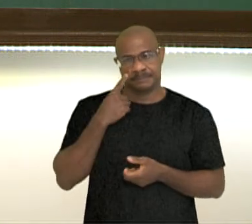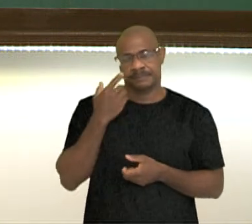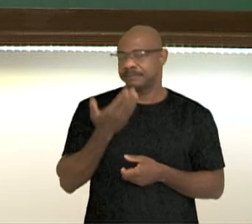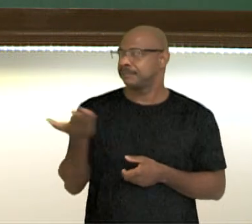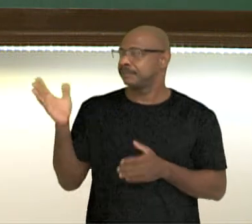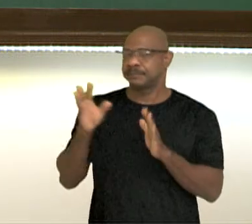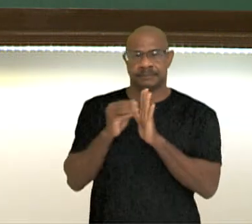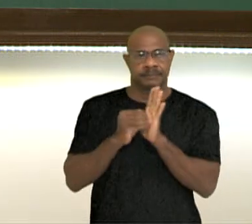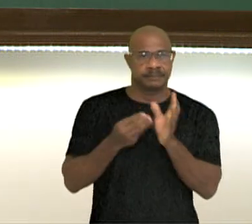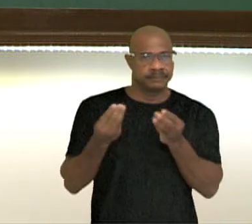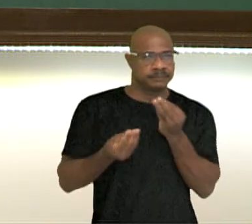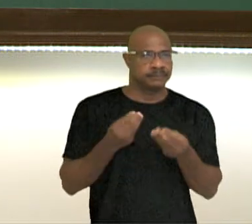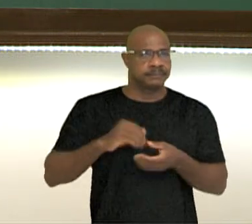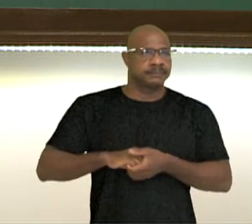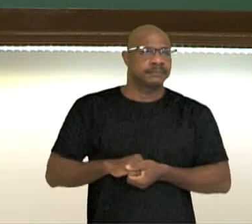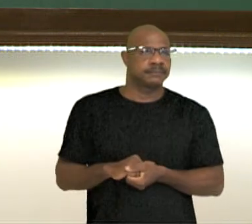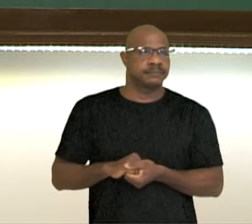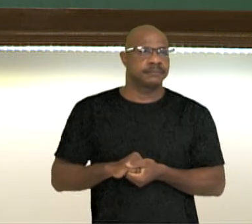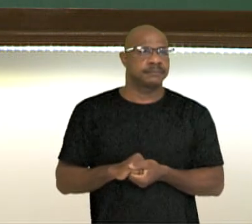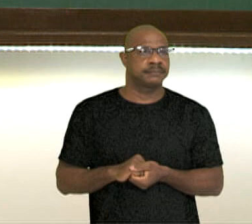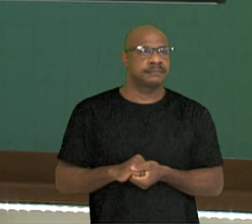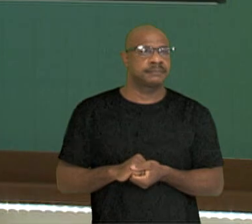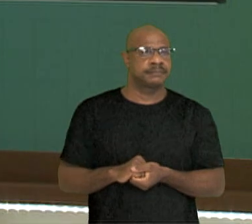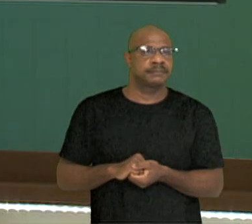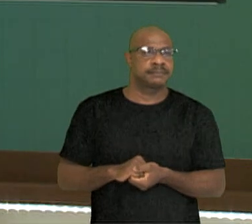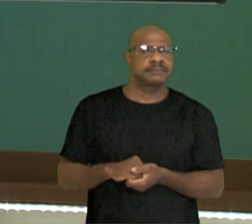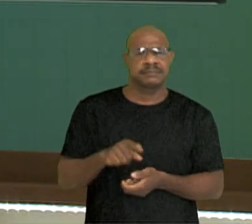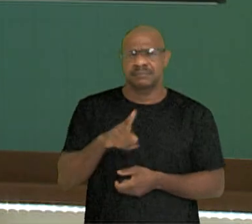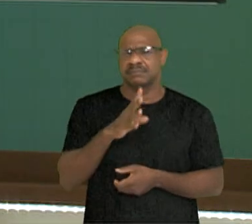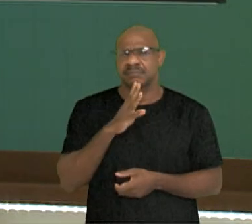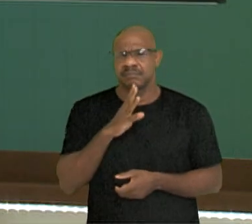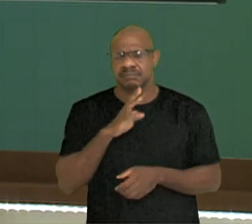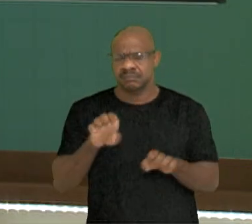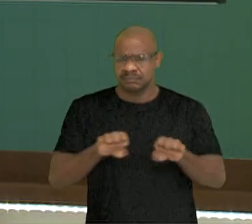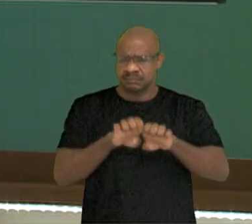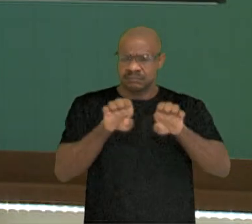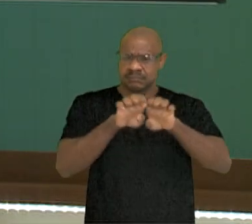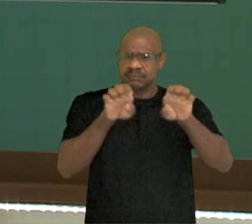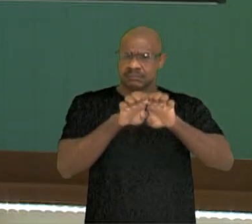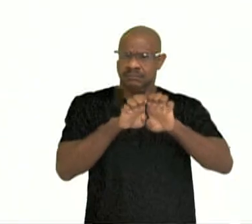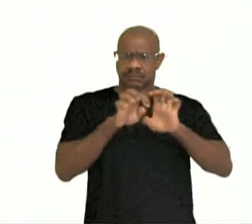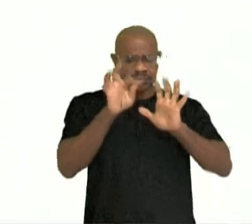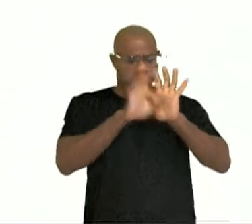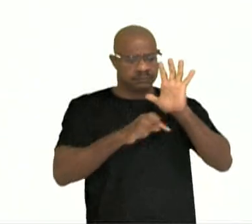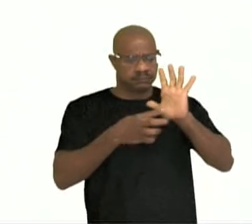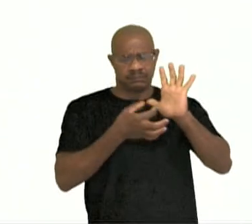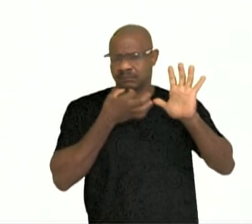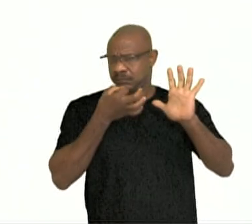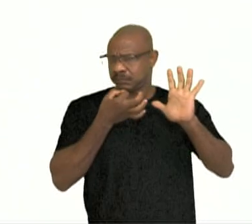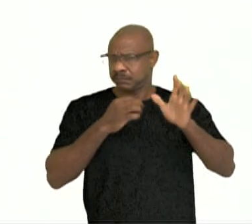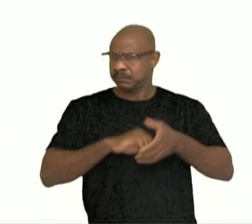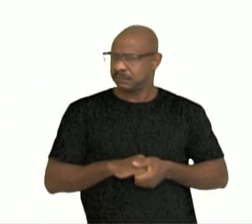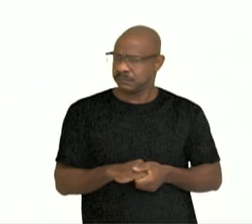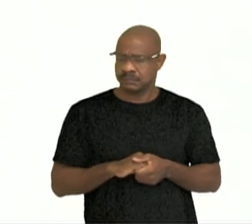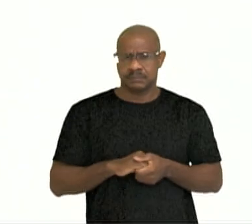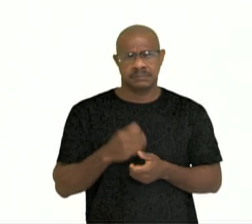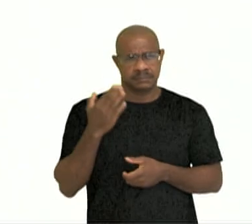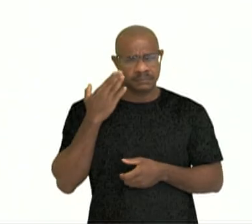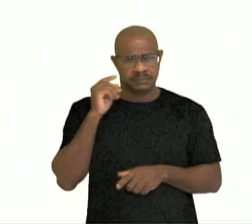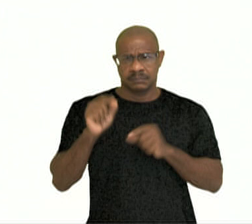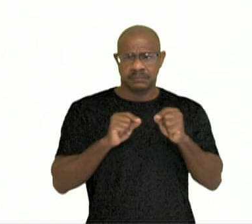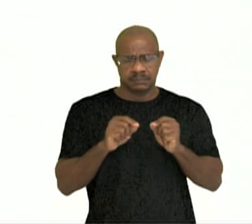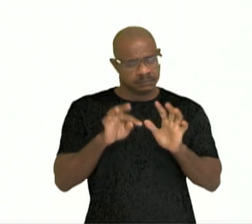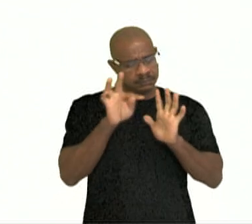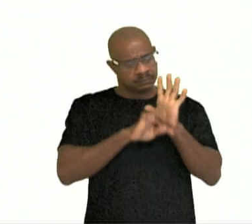conteúdos? Você conhece a estrutura de um artigo de opinião? Saiba que é um tipo de texto